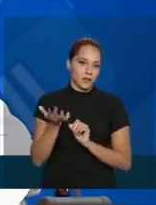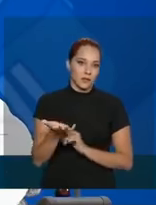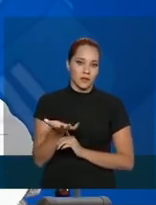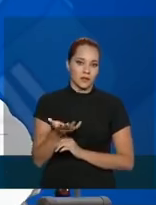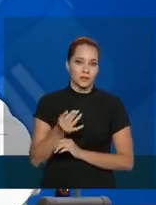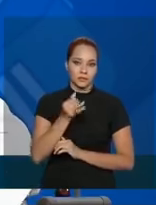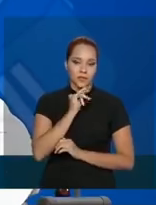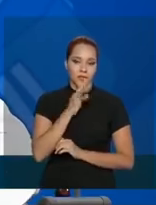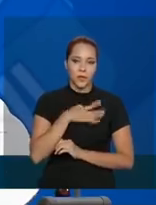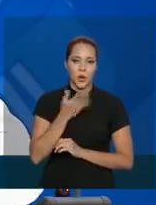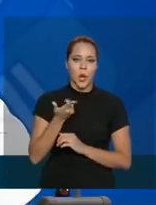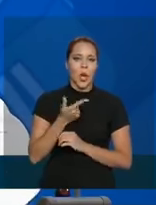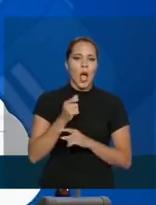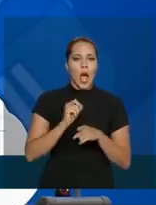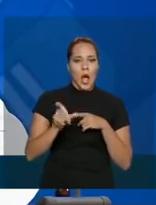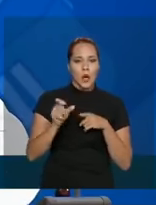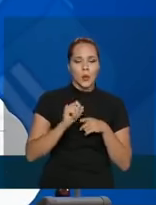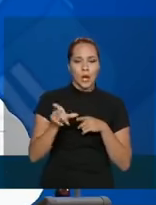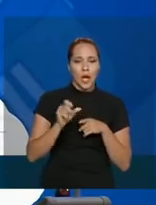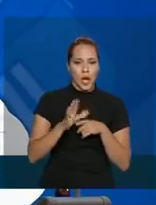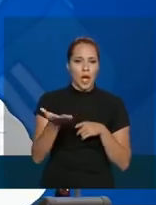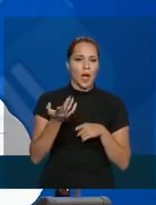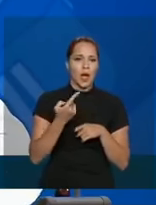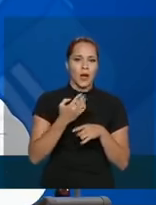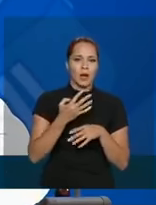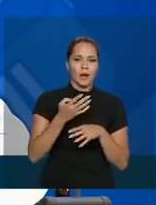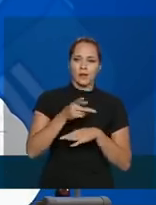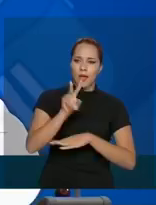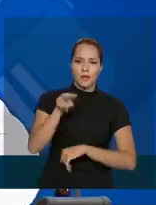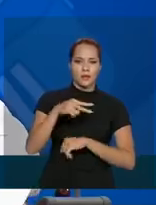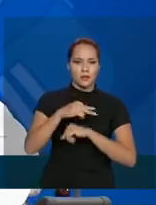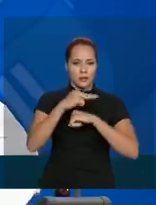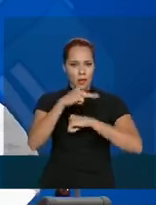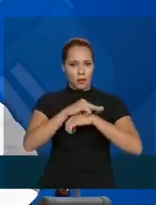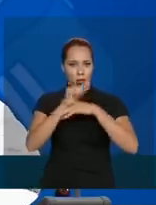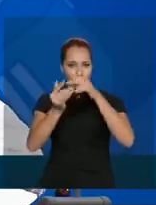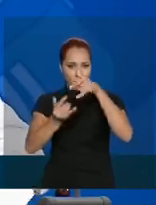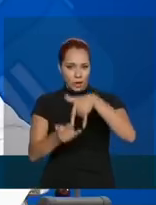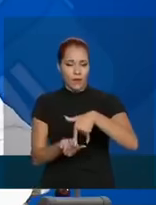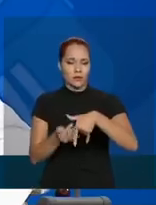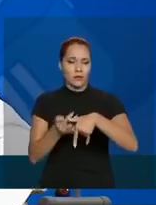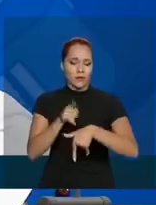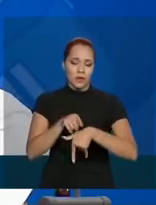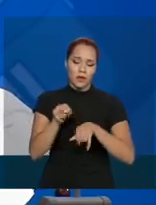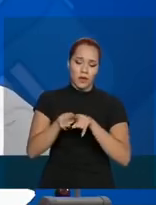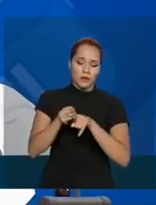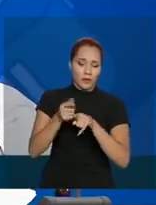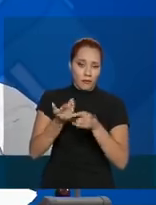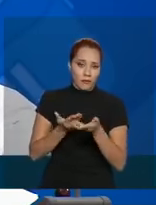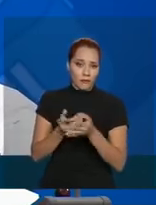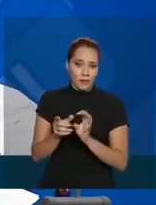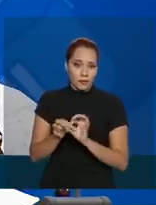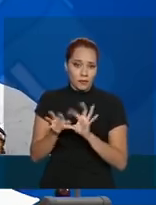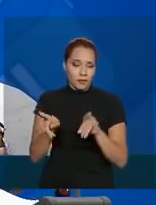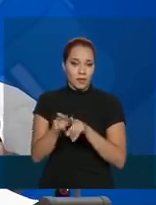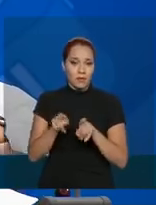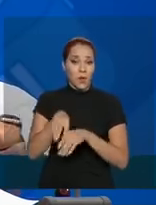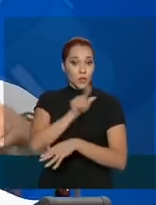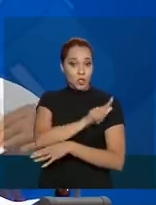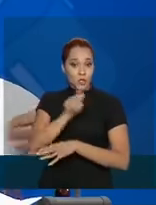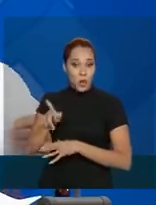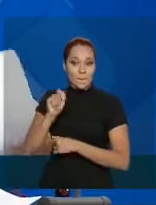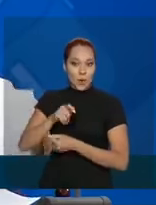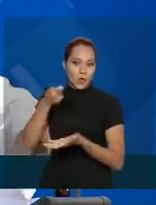o aluguel, a locação desses leitos, com essa habilitação, o gestor poderá